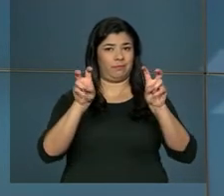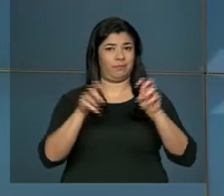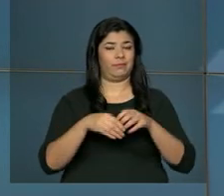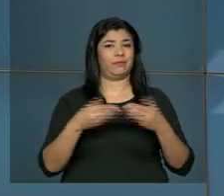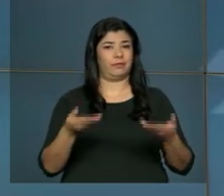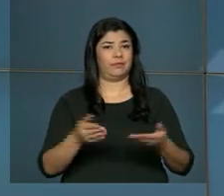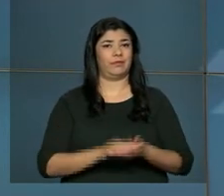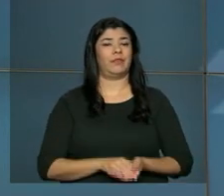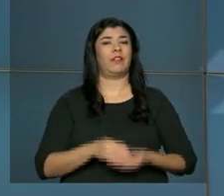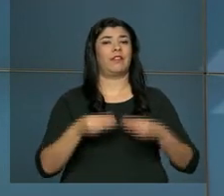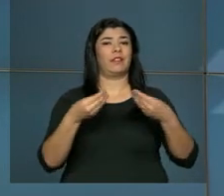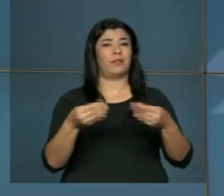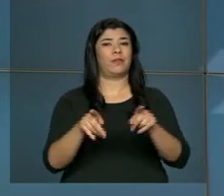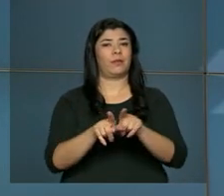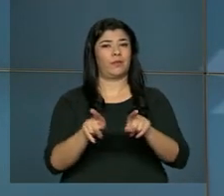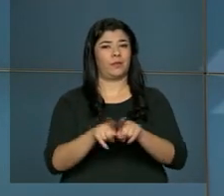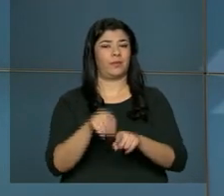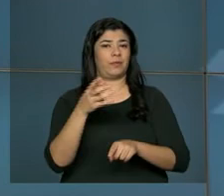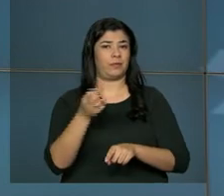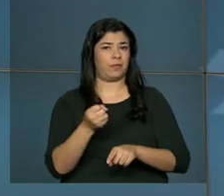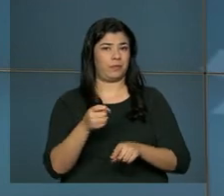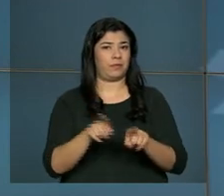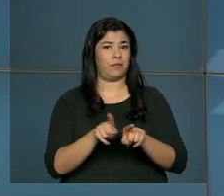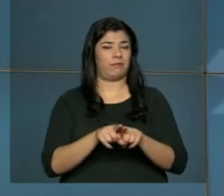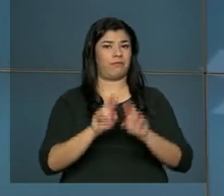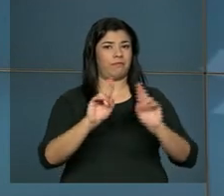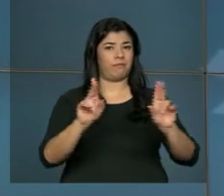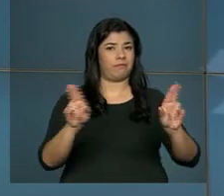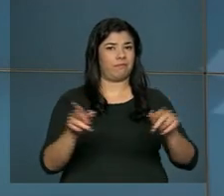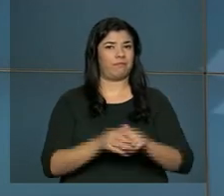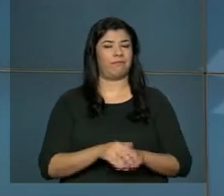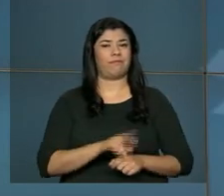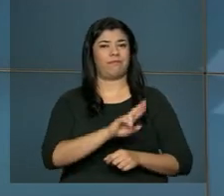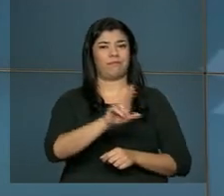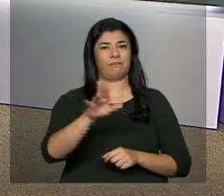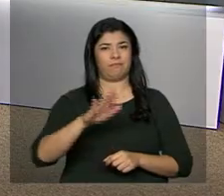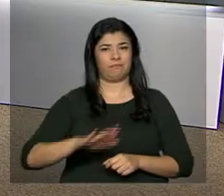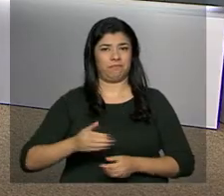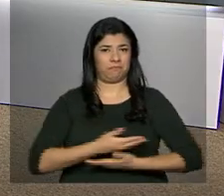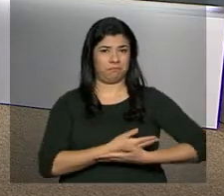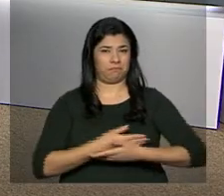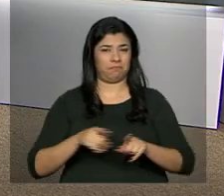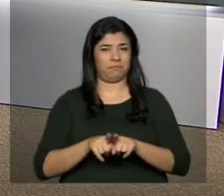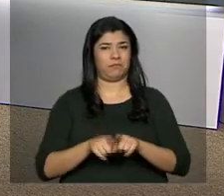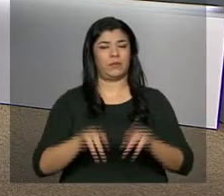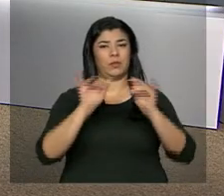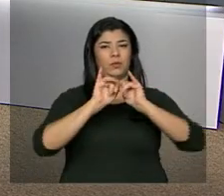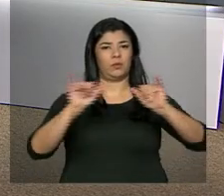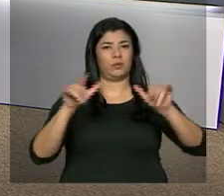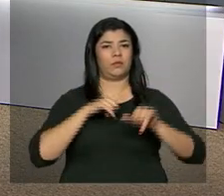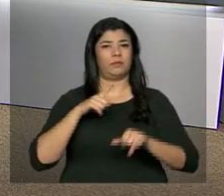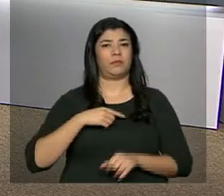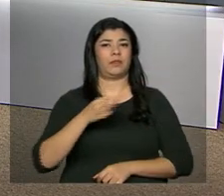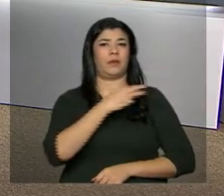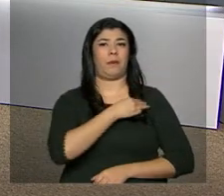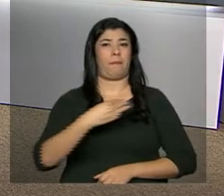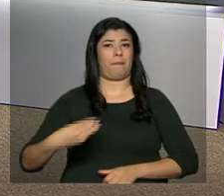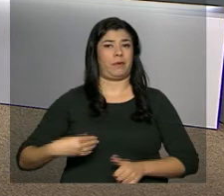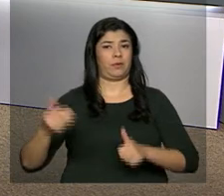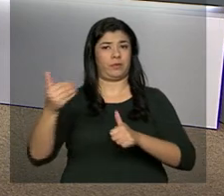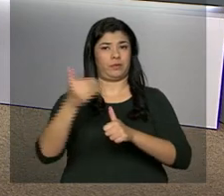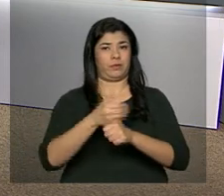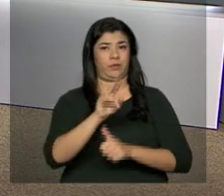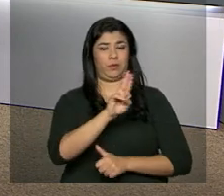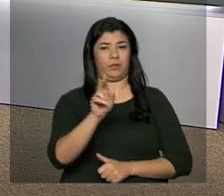Seja Doadora de Leite Materno e Faça a Diferença na Vida de Muitas Crianças. A campanha será lançada pela ministra interina da